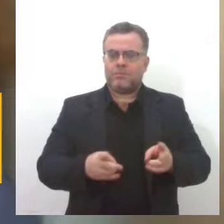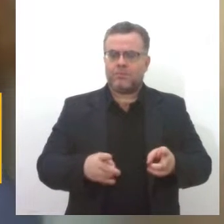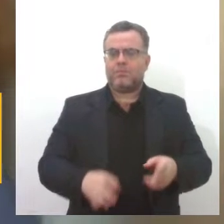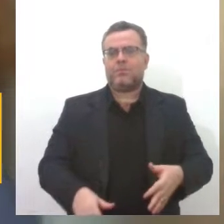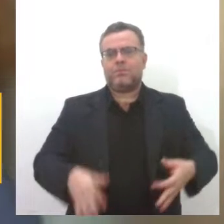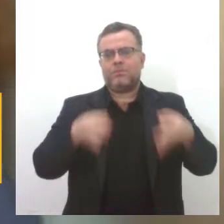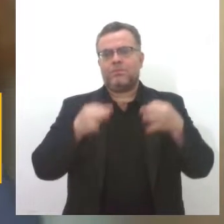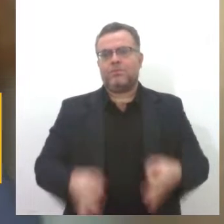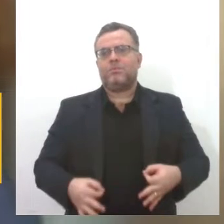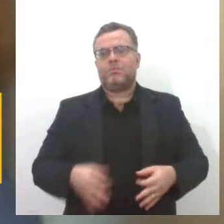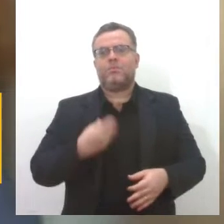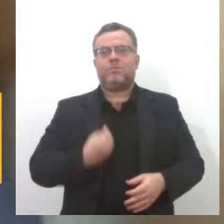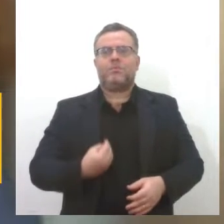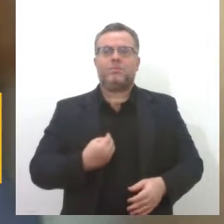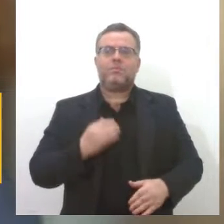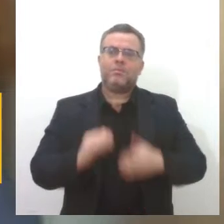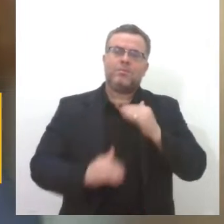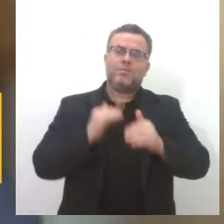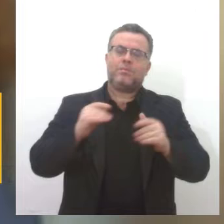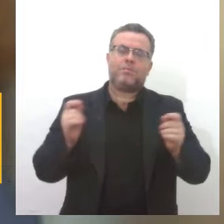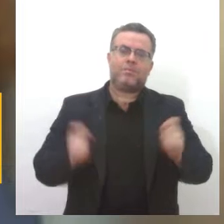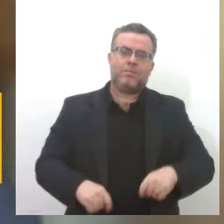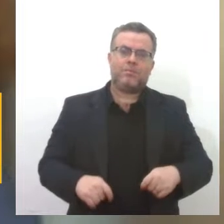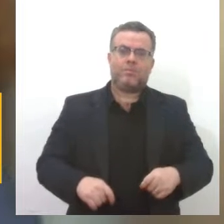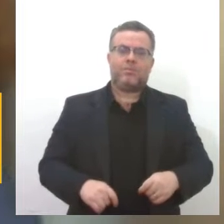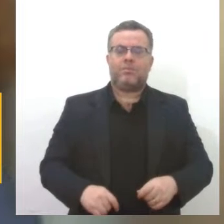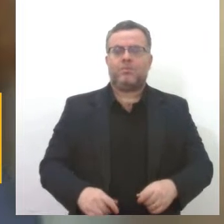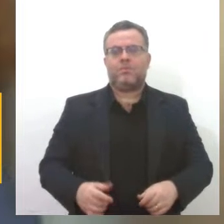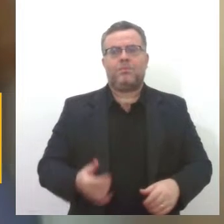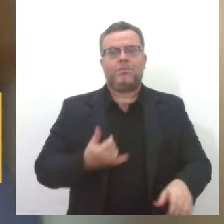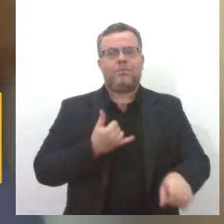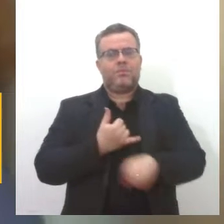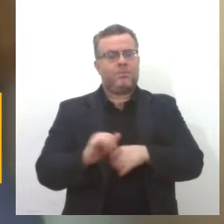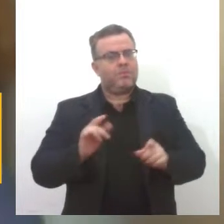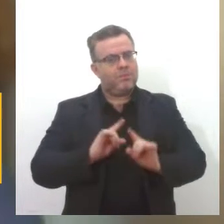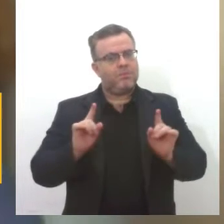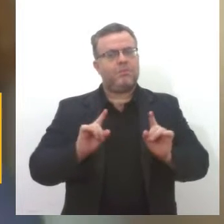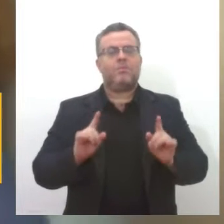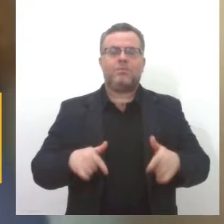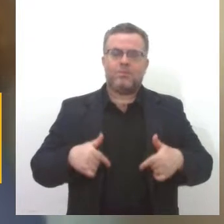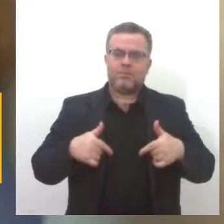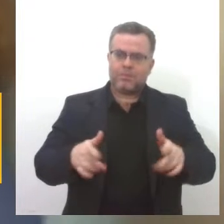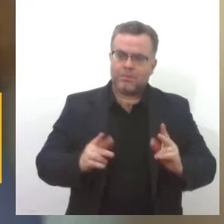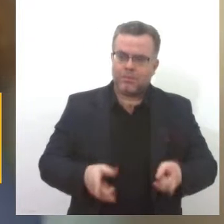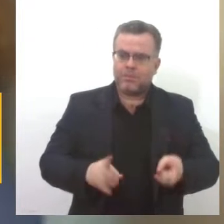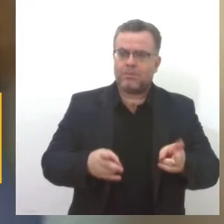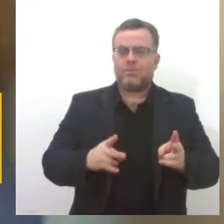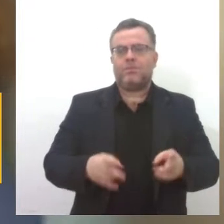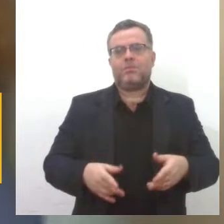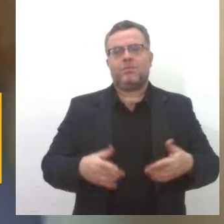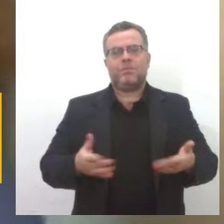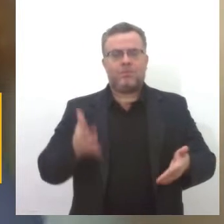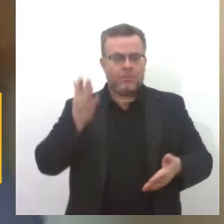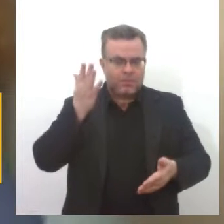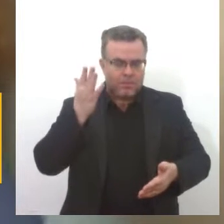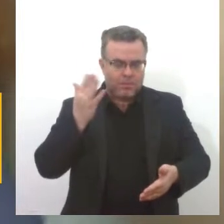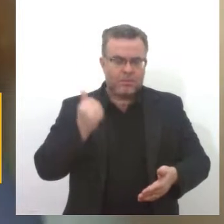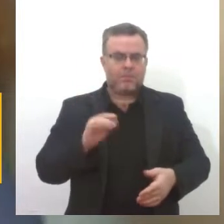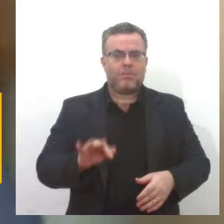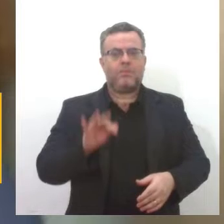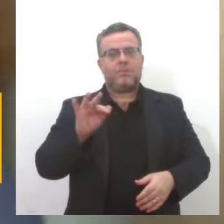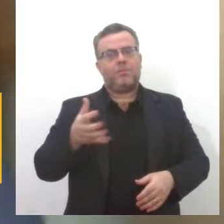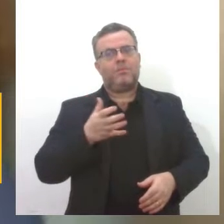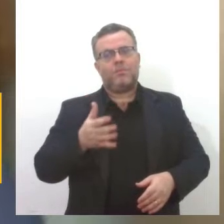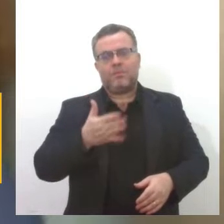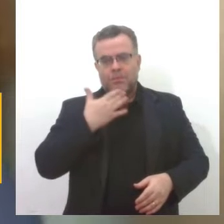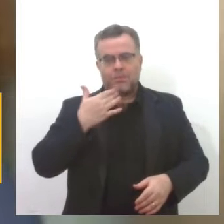certeza com avanços. A gente não pode negar que existiram, mas ainda não é o patamar do que gostaríamos que estivéssemos.